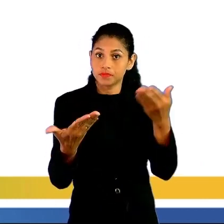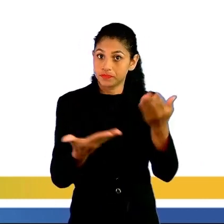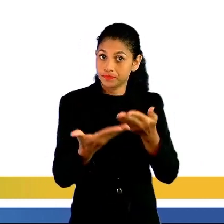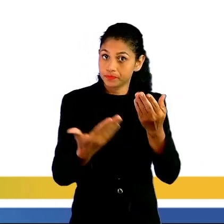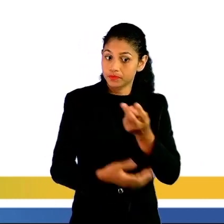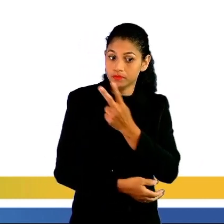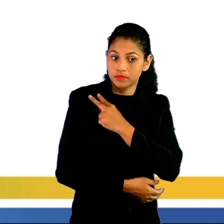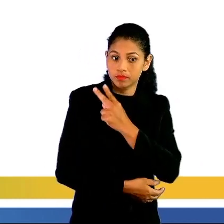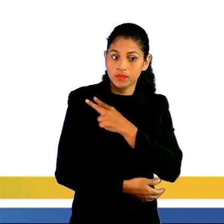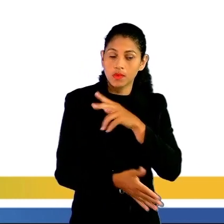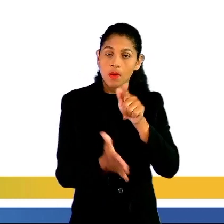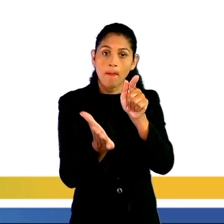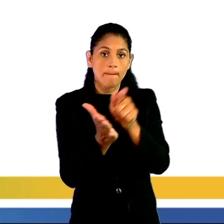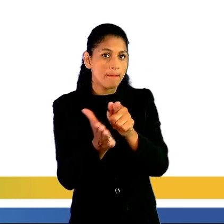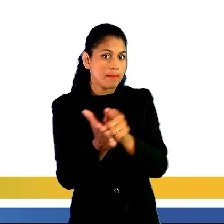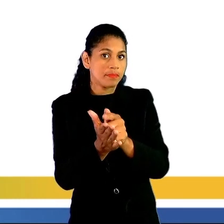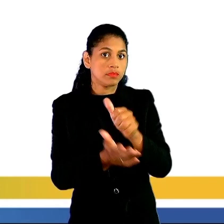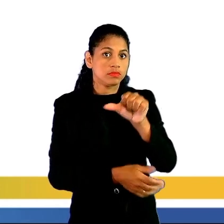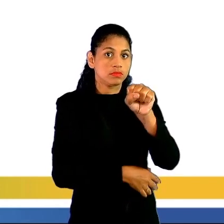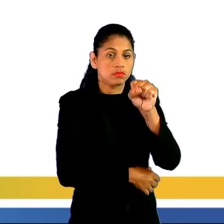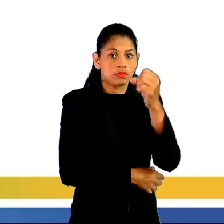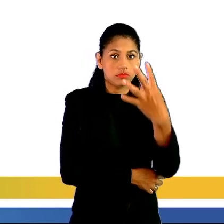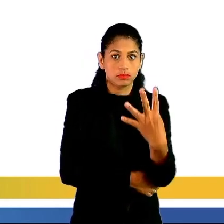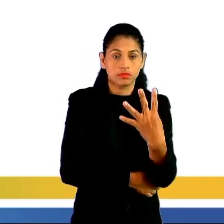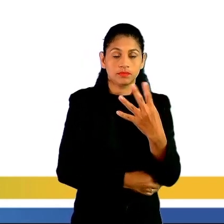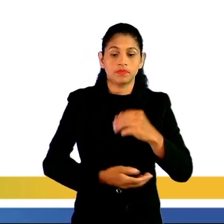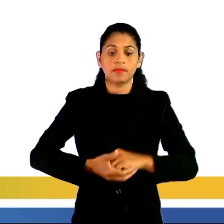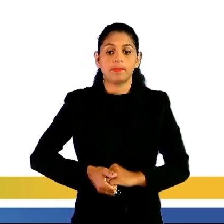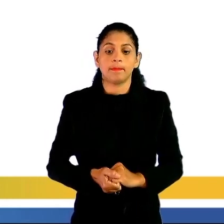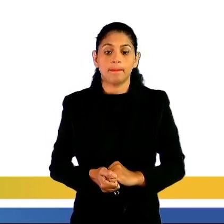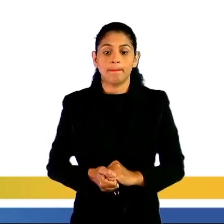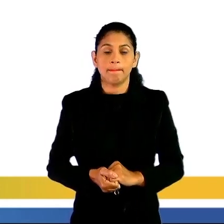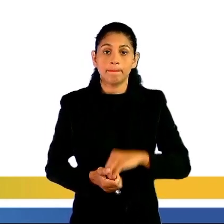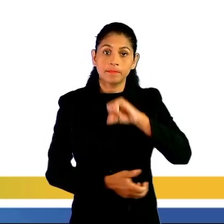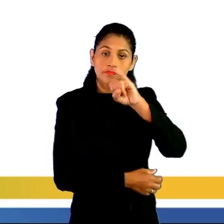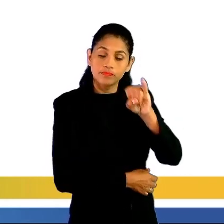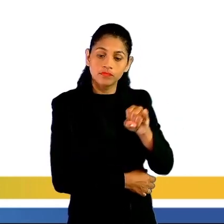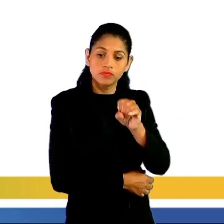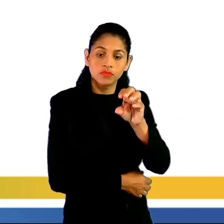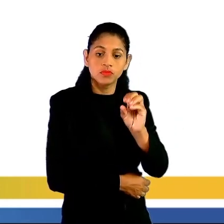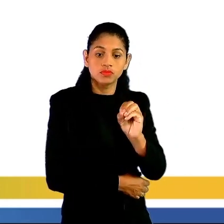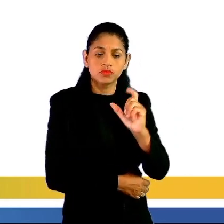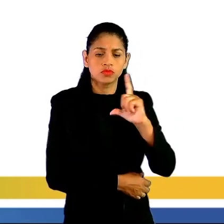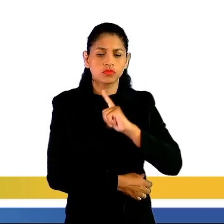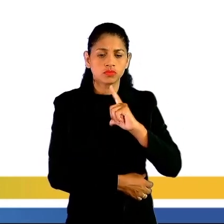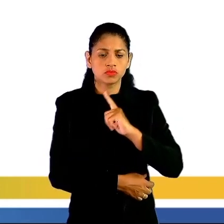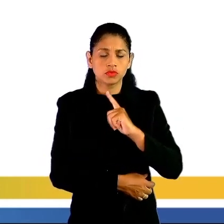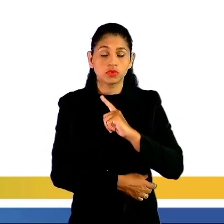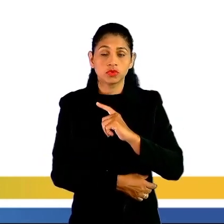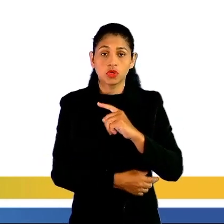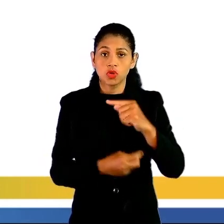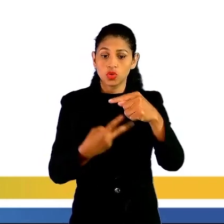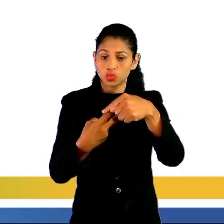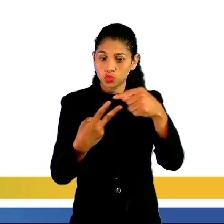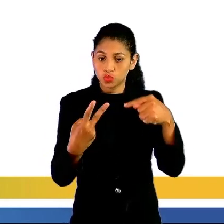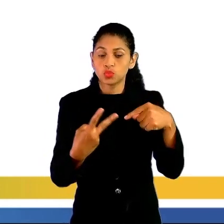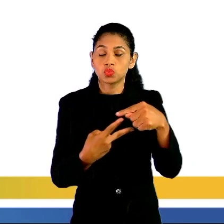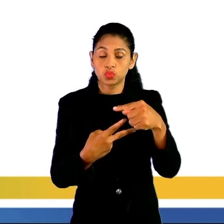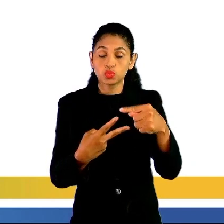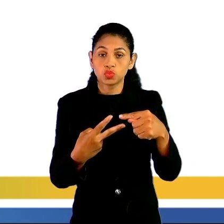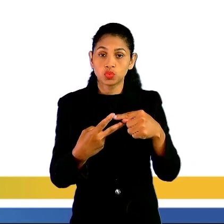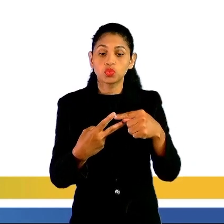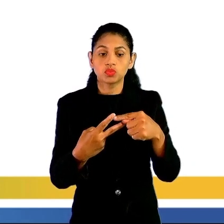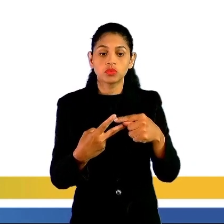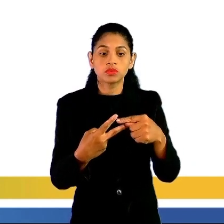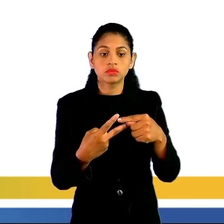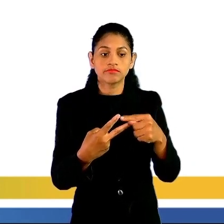Essa questão. Vamos ler o que a questão pede. João tem dois contêineres, o primeiro no formato